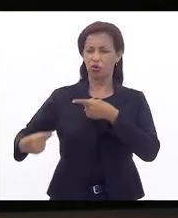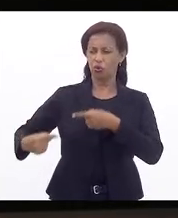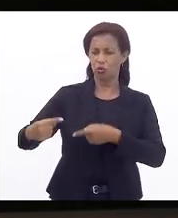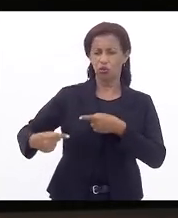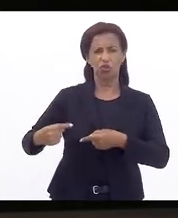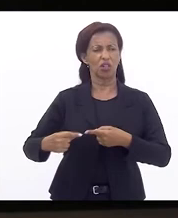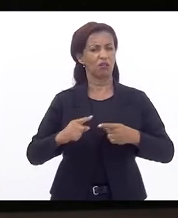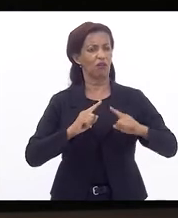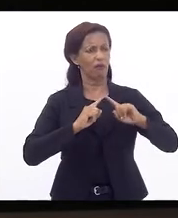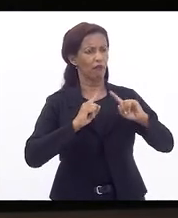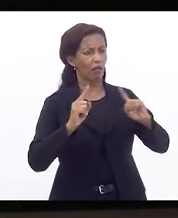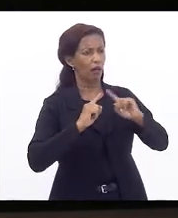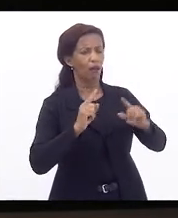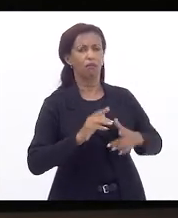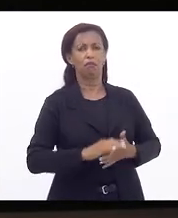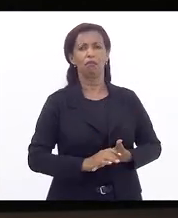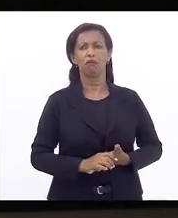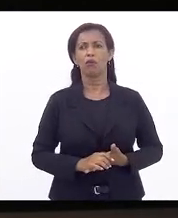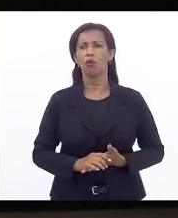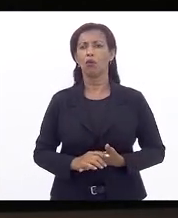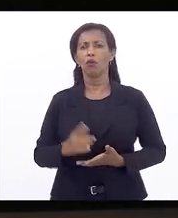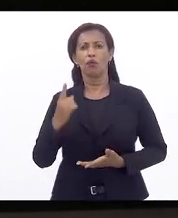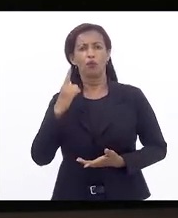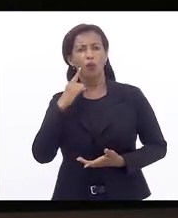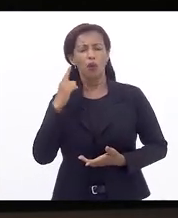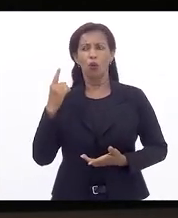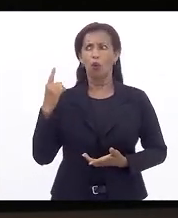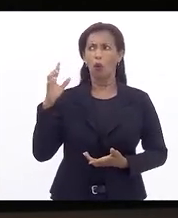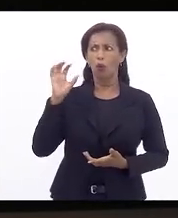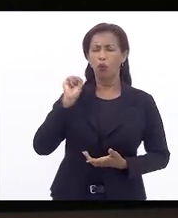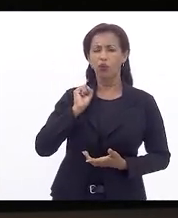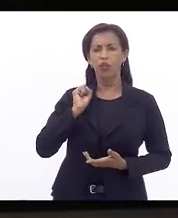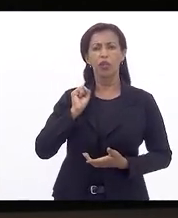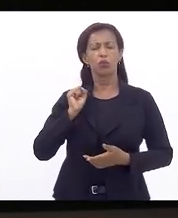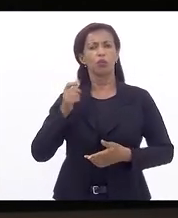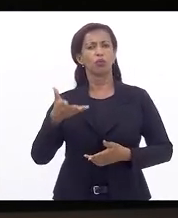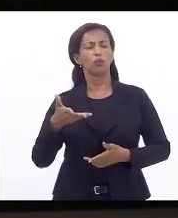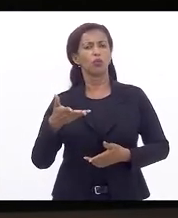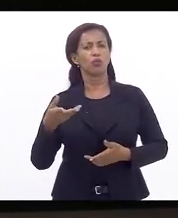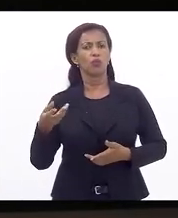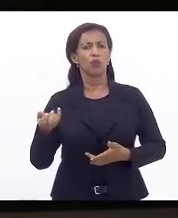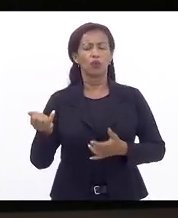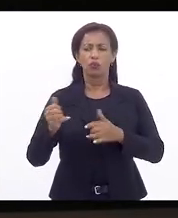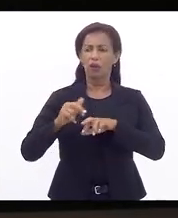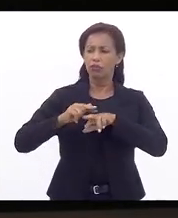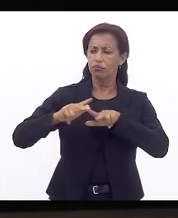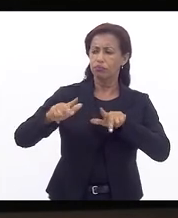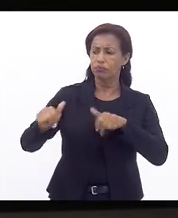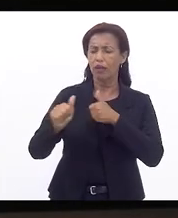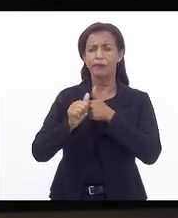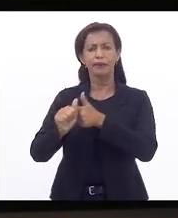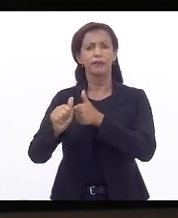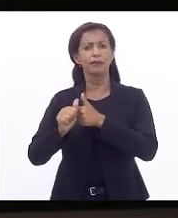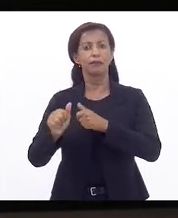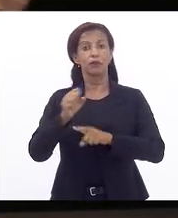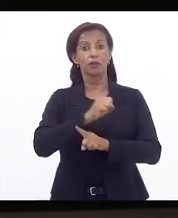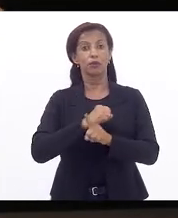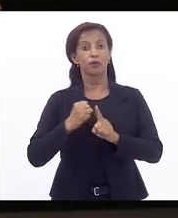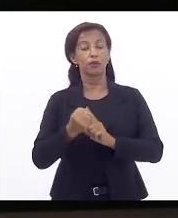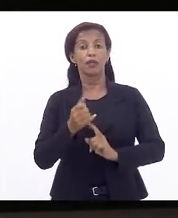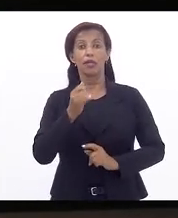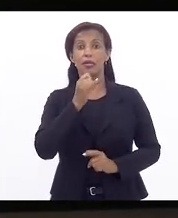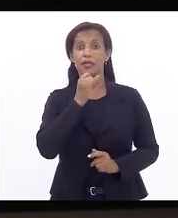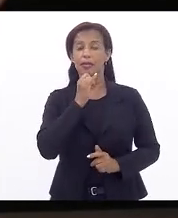depatido, ouvido, os segmentos vários da sociedade, por exemplo,